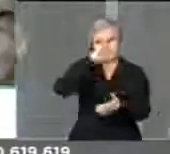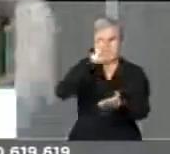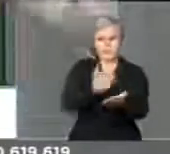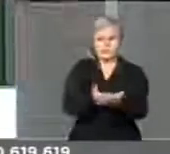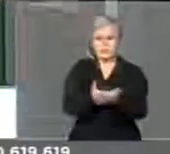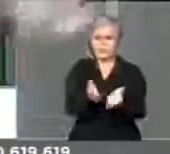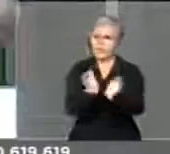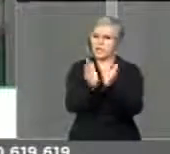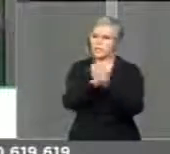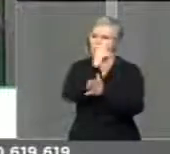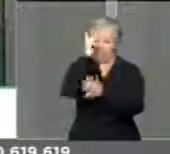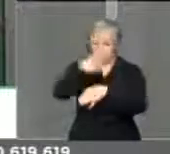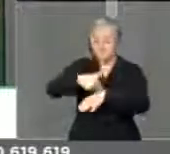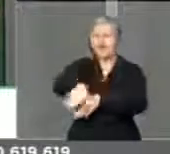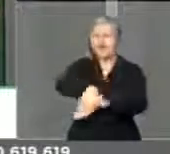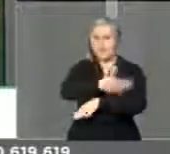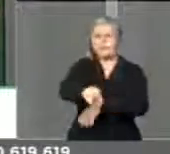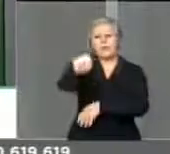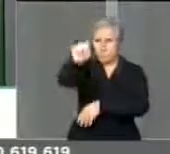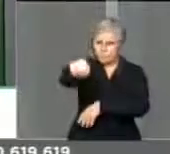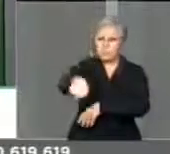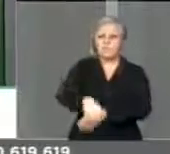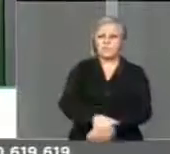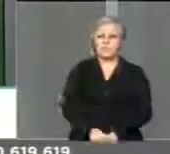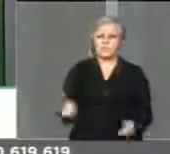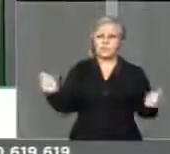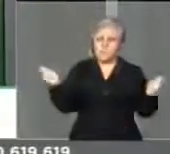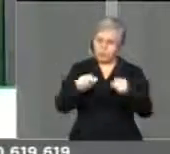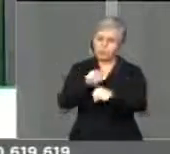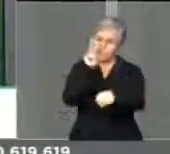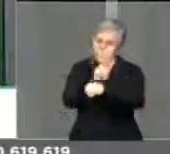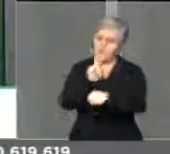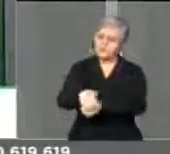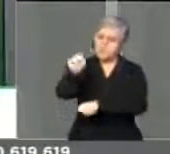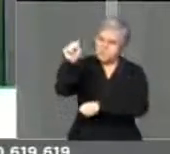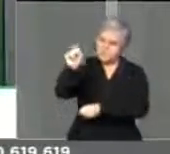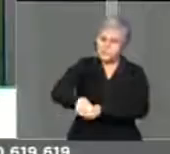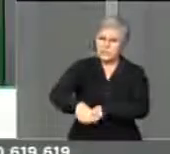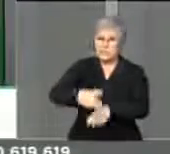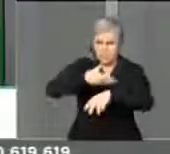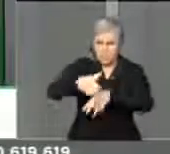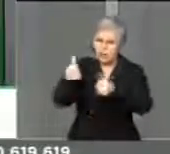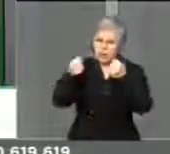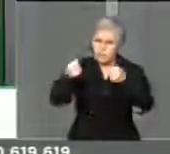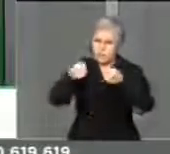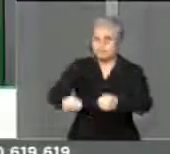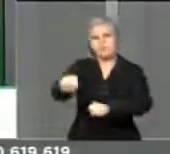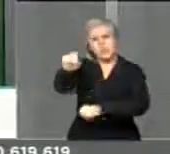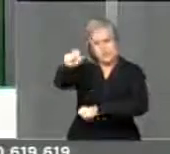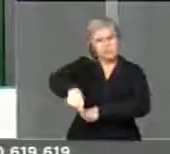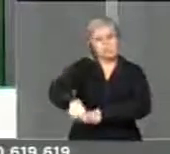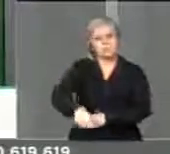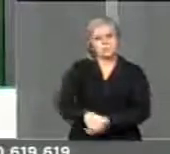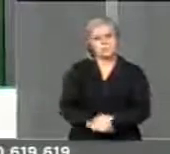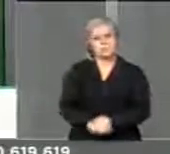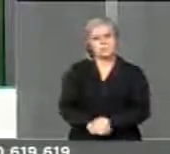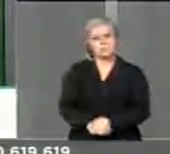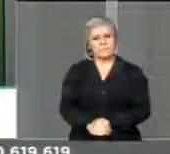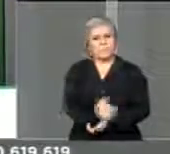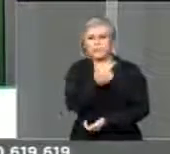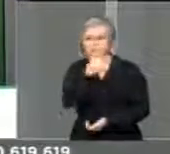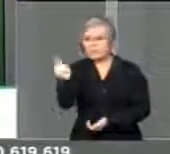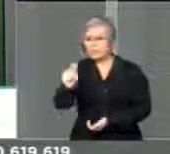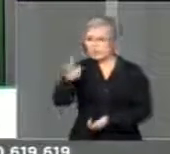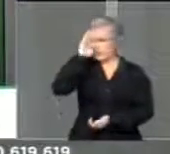pessoas vão para as ruas, sim. Façam a sua vigília cívica. Pode ter certeza absoluta. Não tem